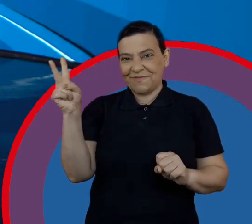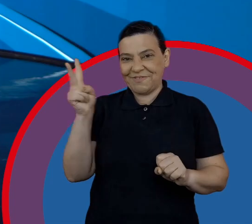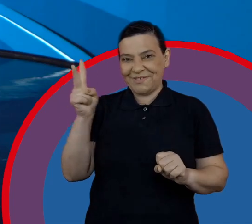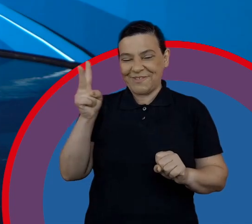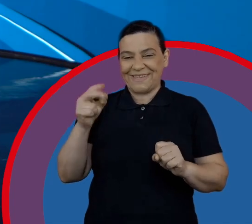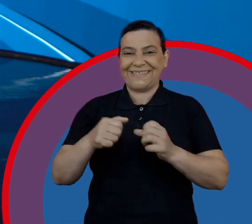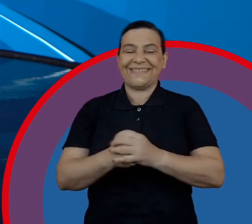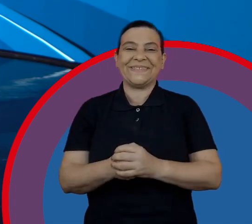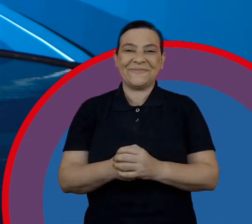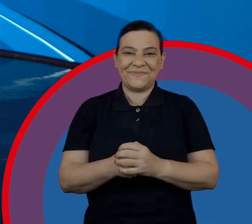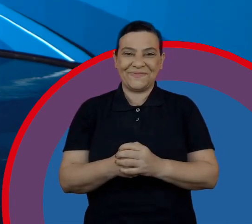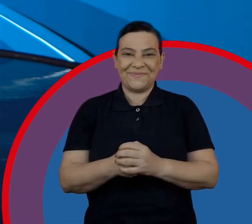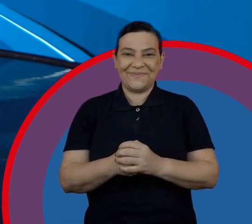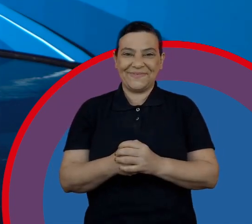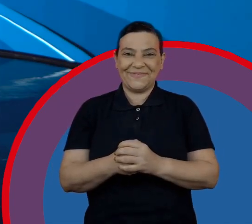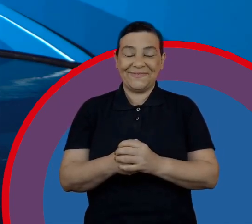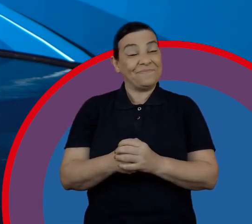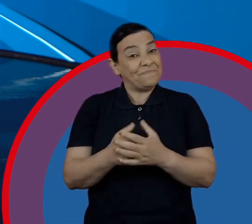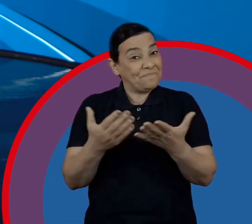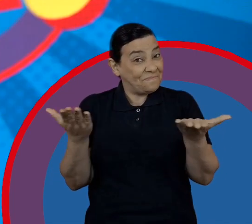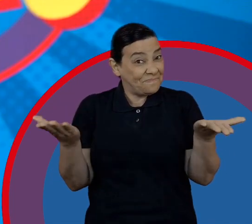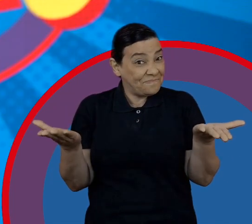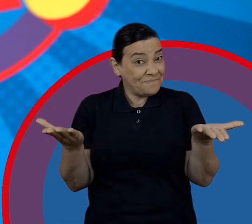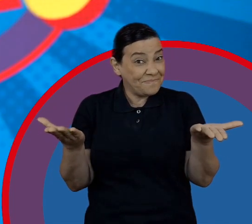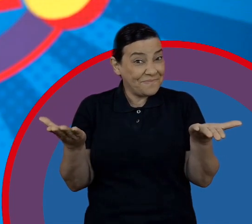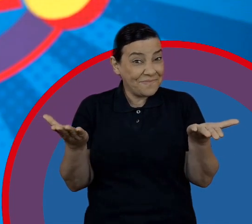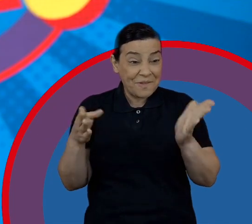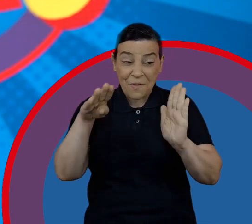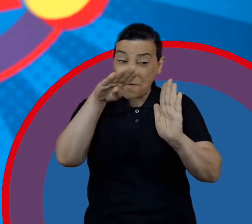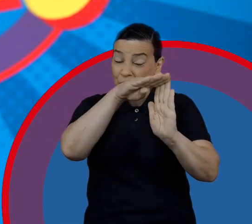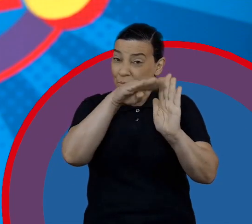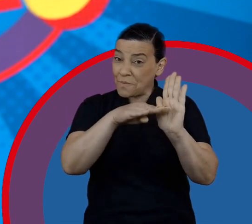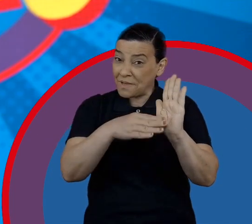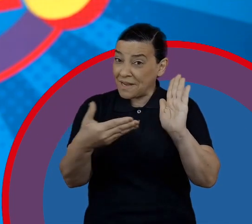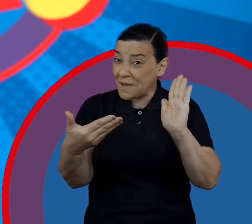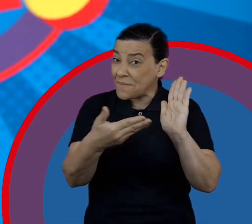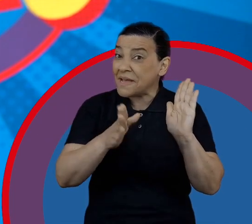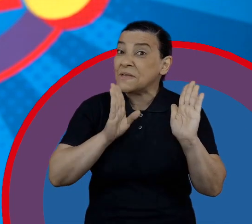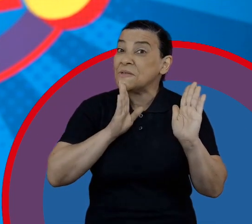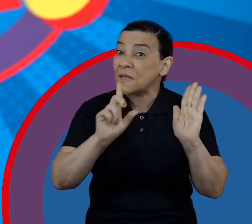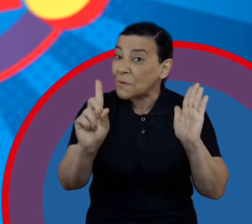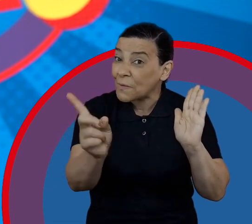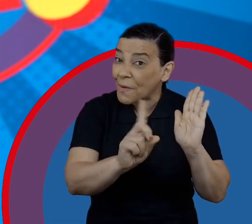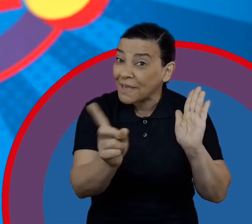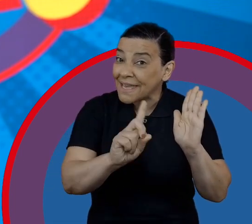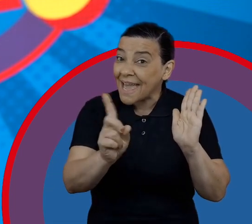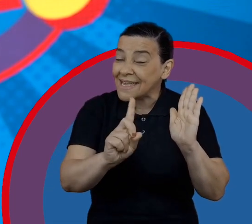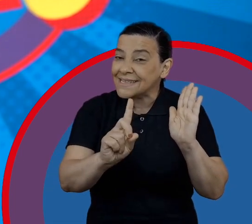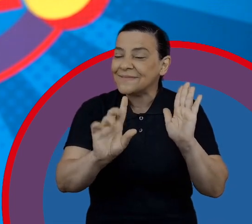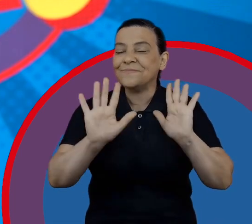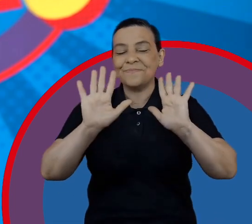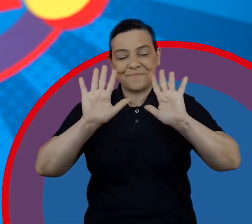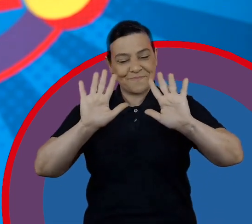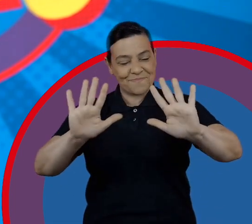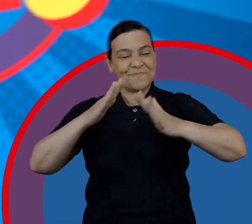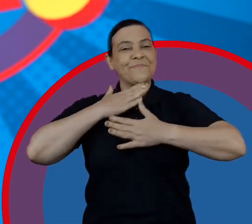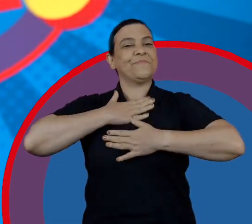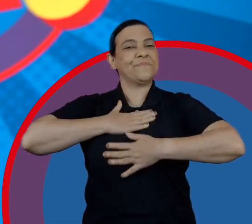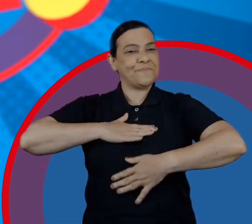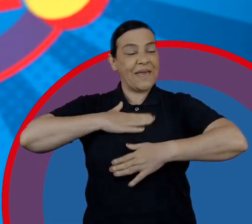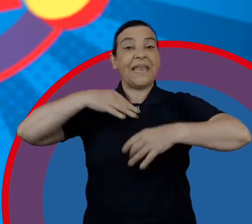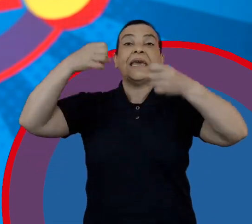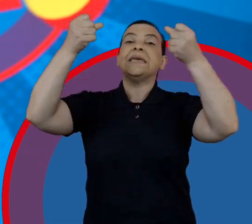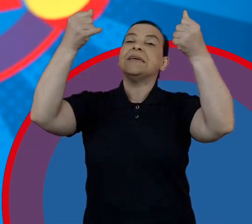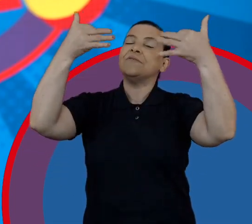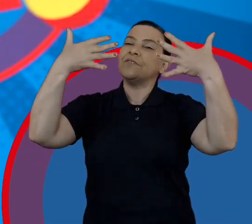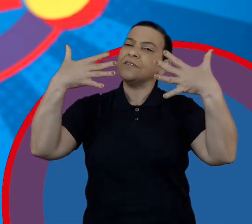2022. Ué, vai me dizer que você nunca ouviu falar desse programa? Peraí